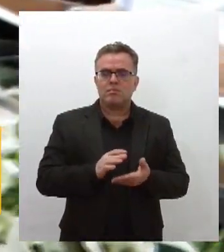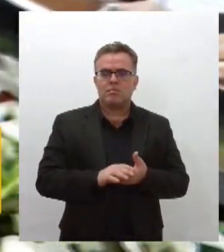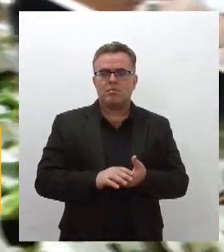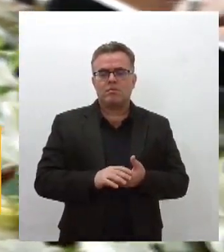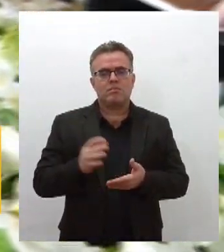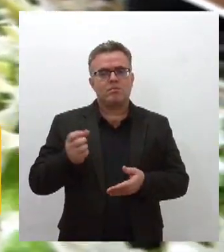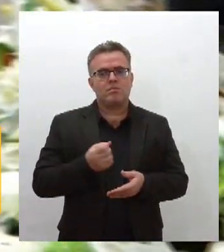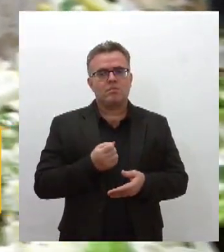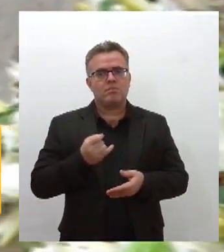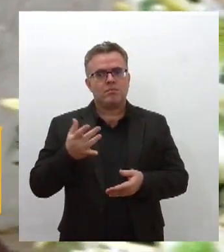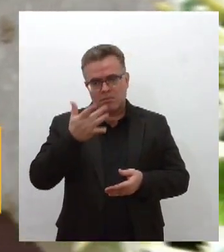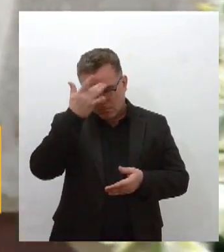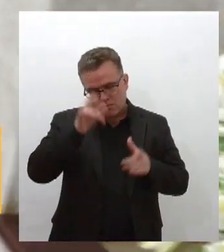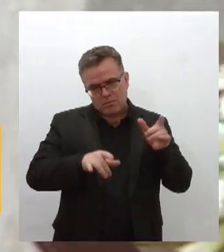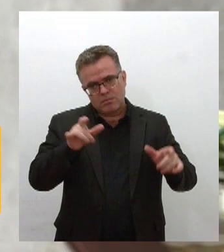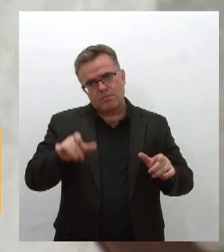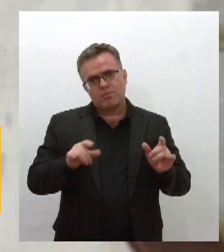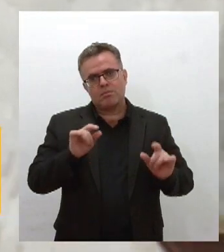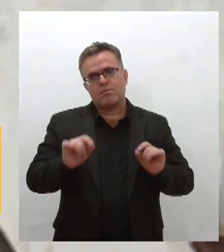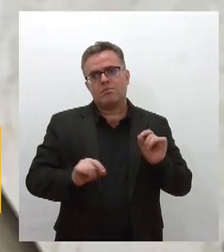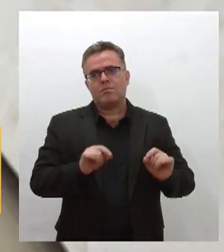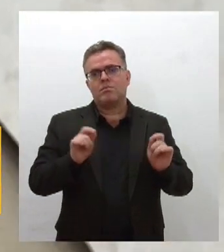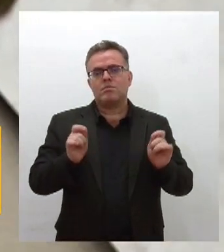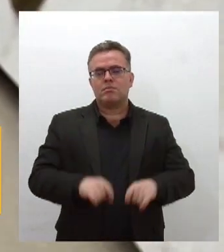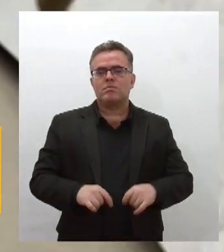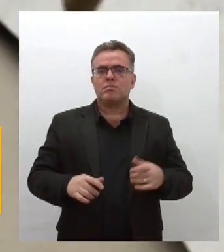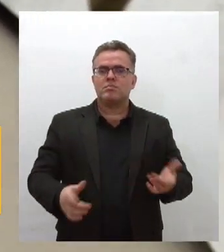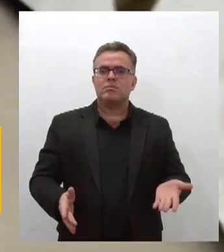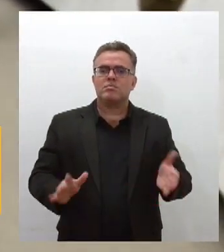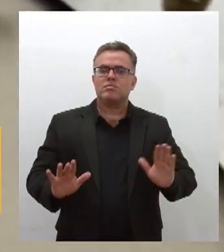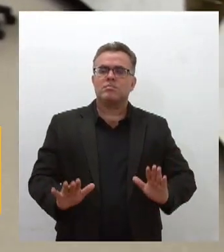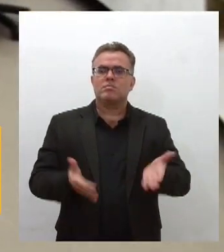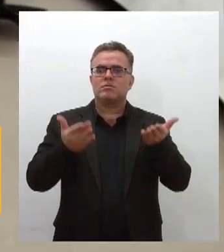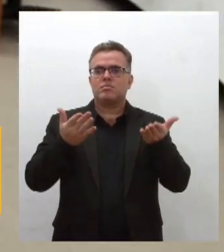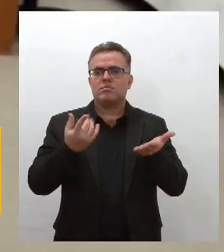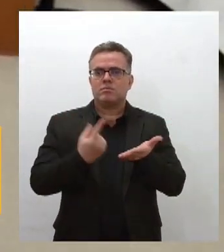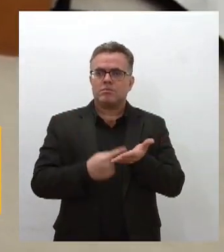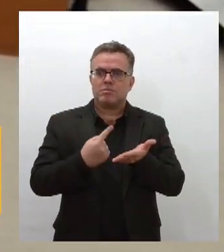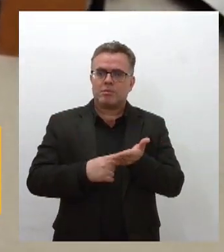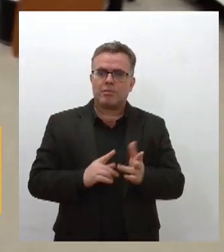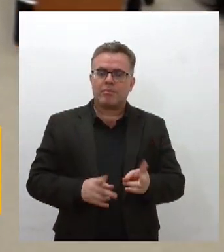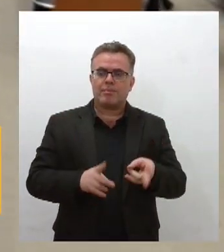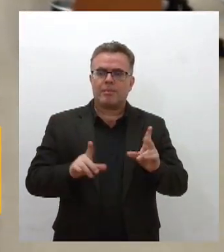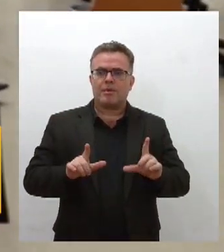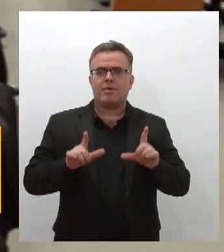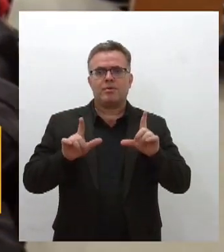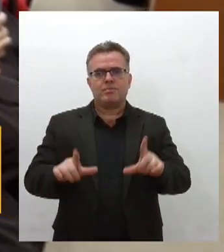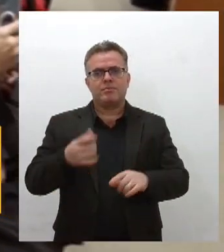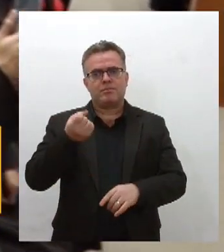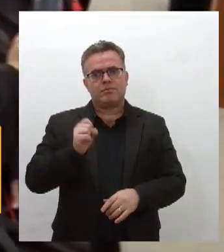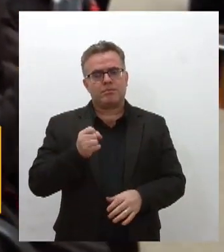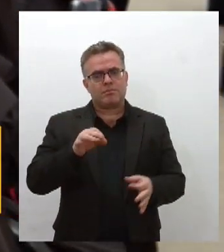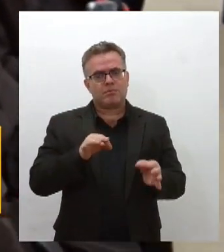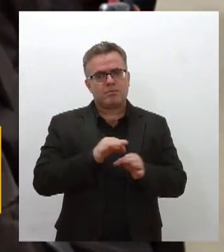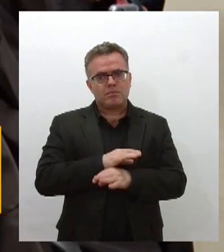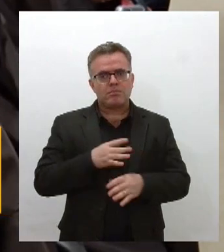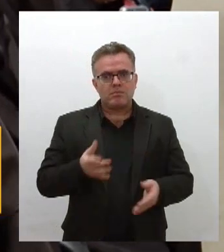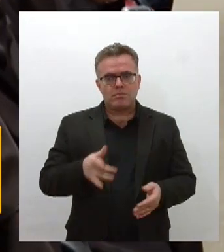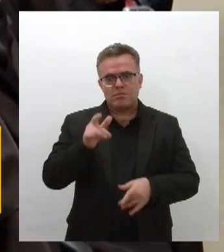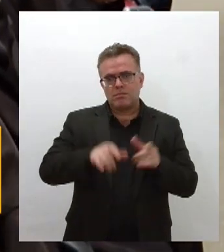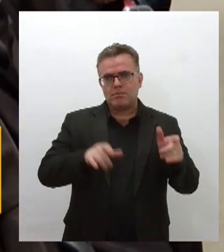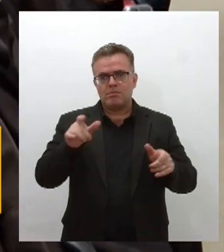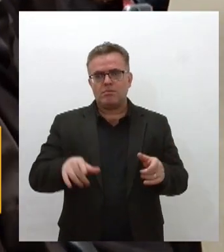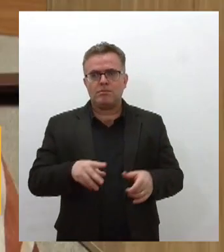também fizeram questão de prestigiar a solenidade de entrega do título de cidadania ao Freire Sidimário